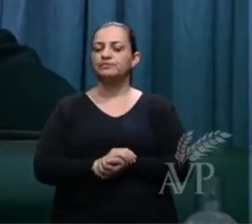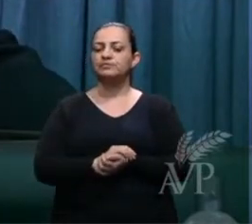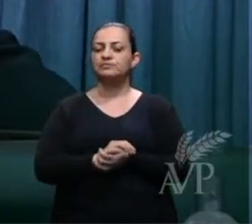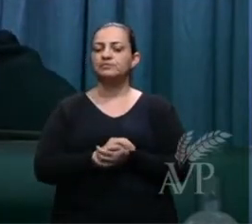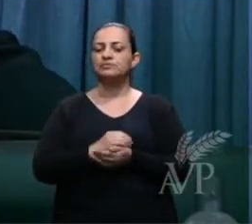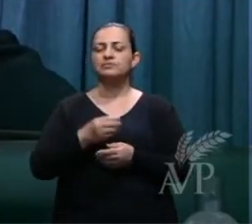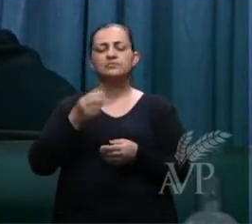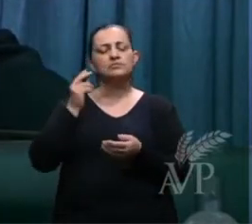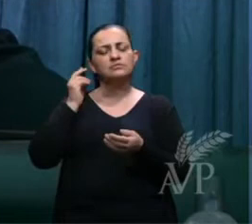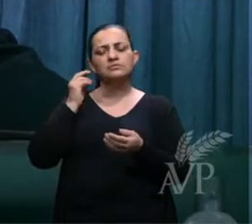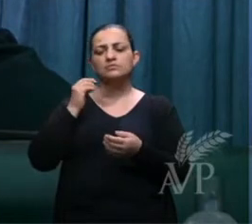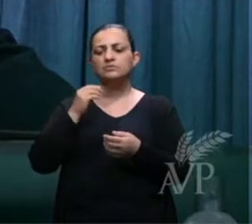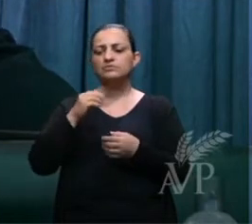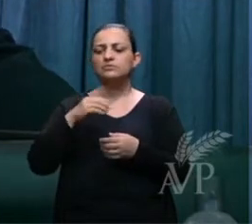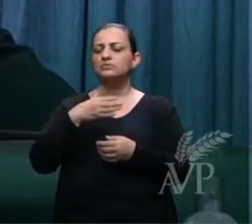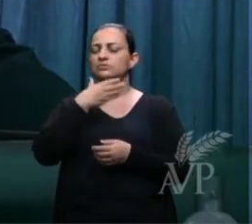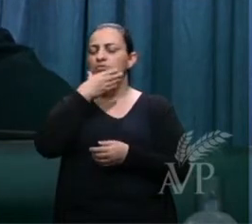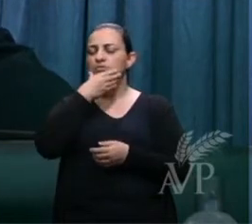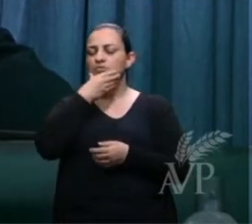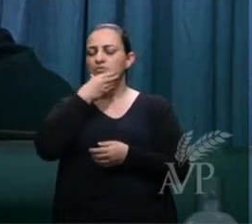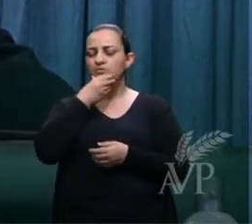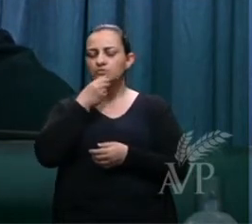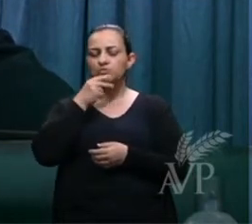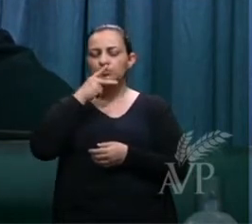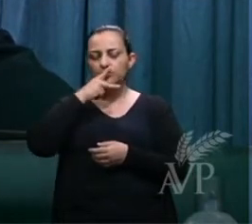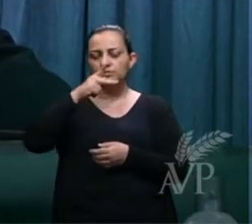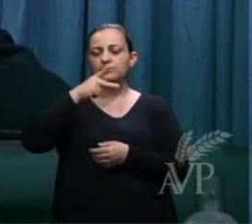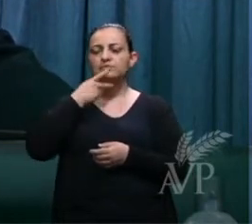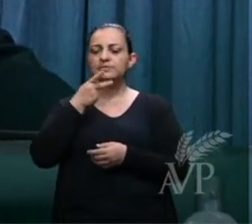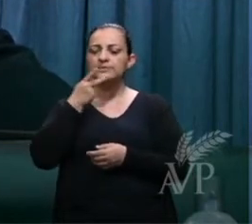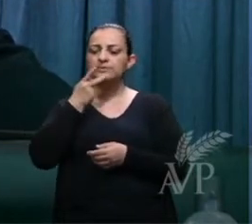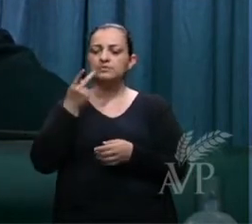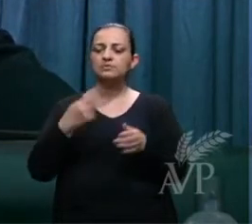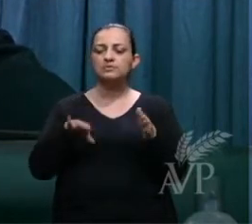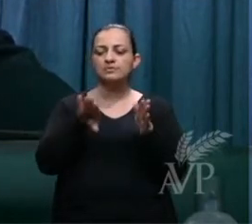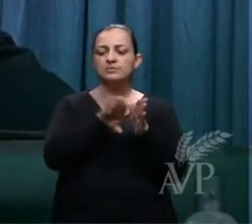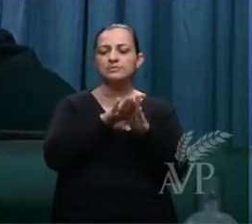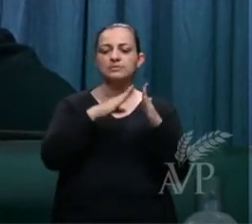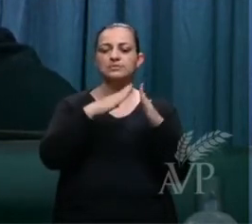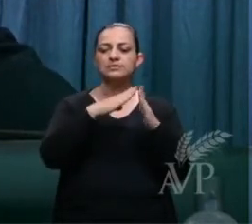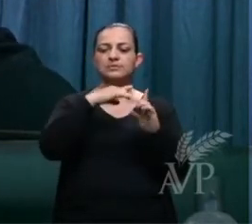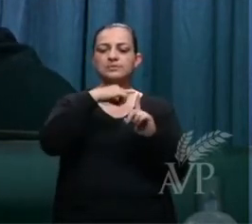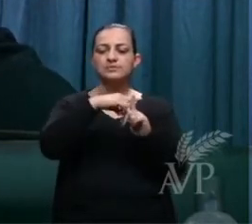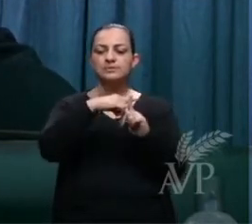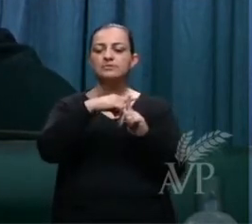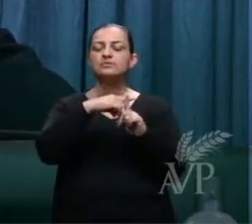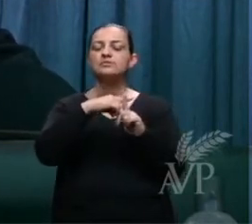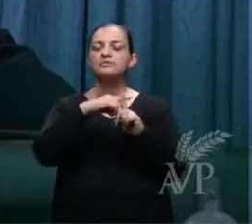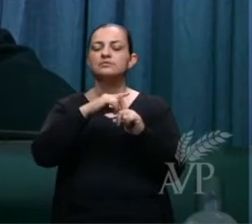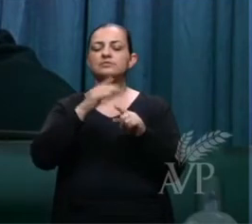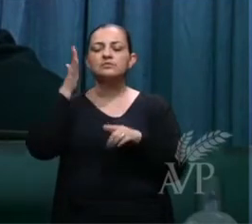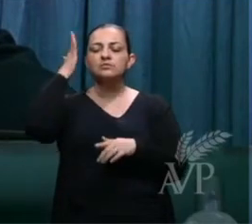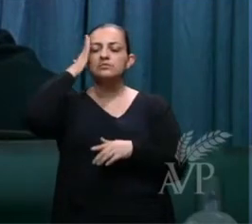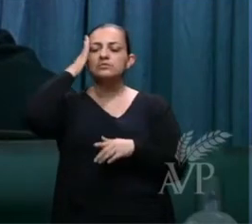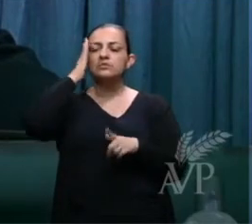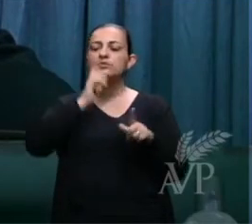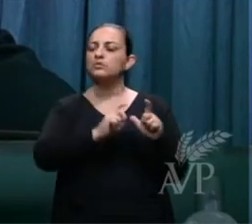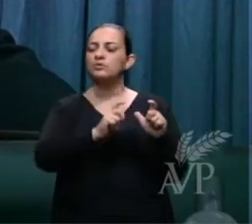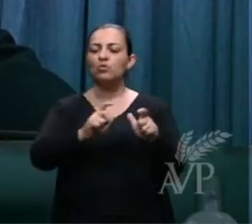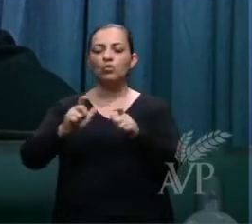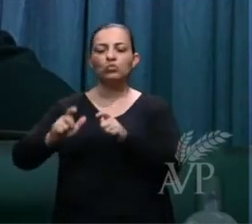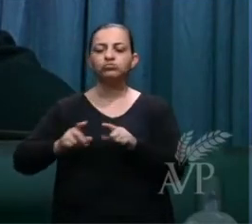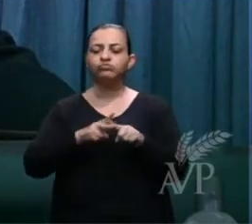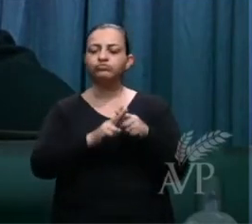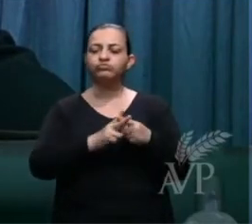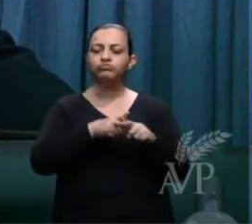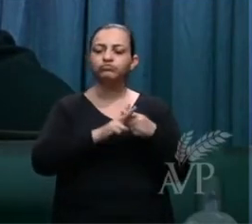como disse o Teu servo, irmão Brana, nós viemos à igreja para saber aonde temos que